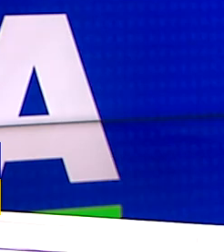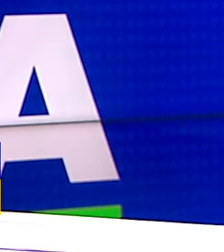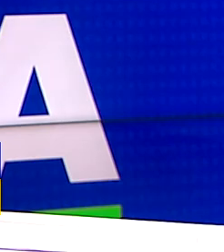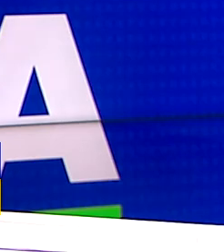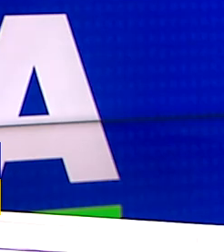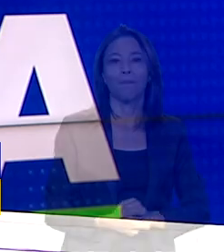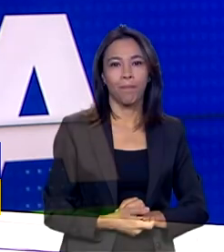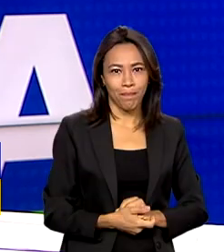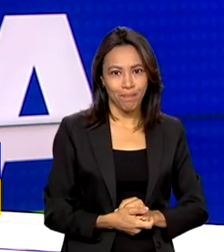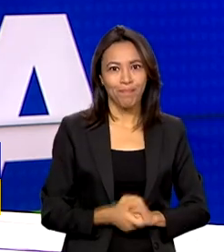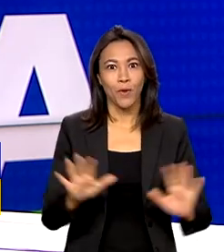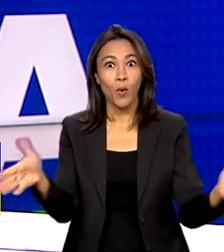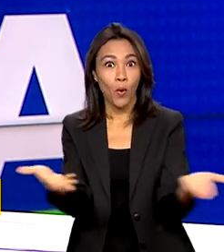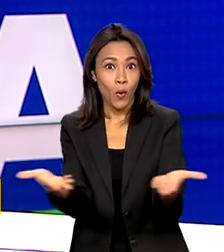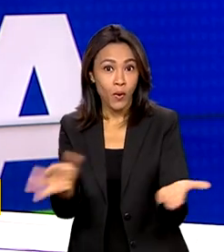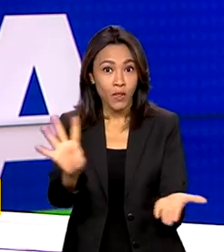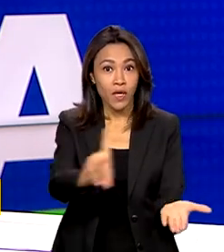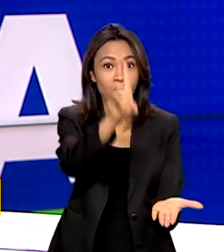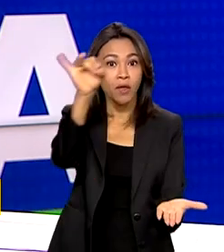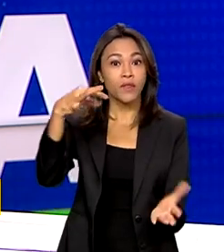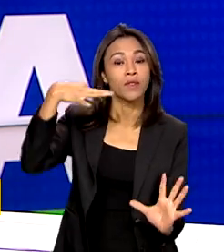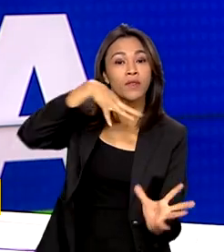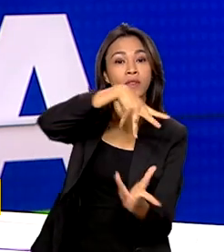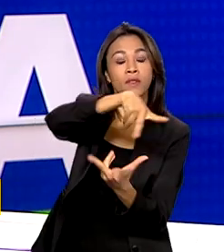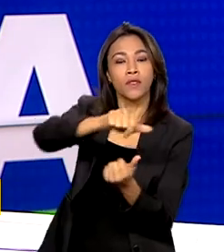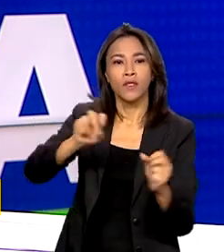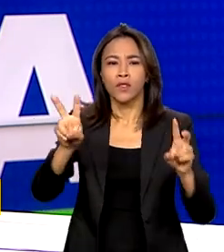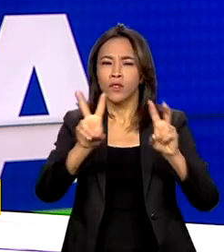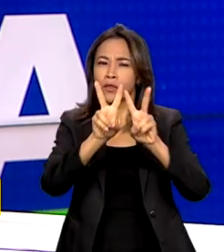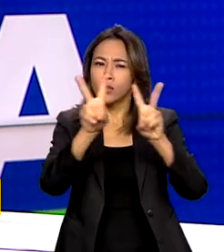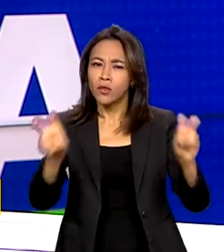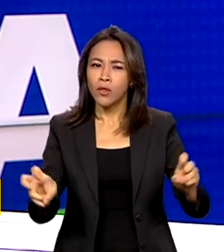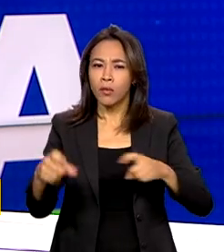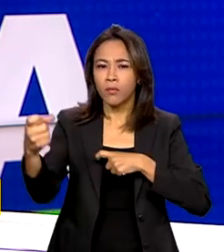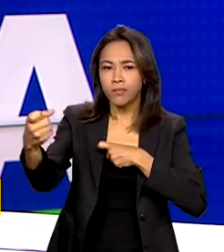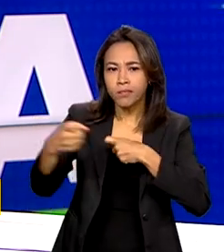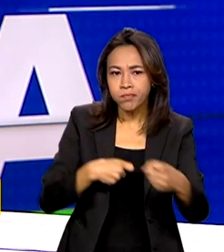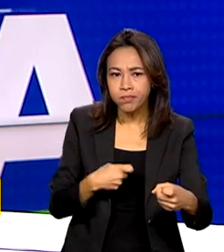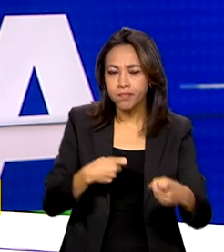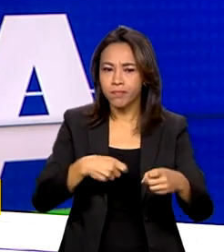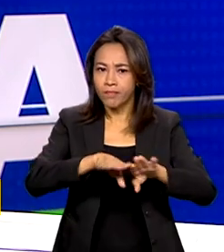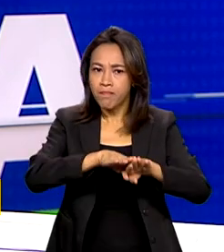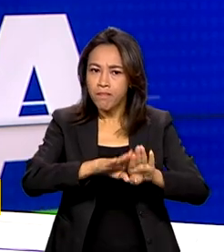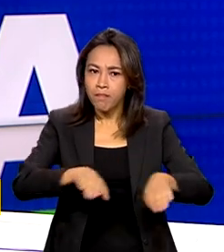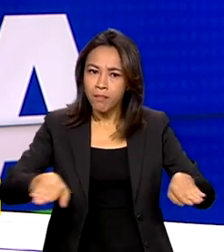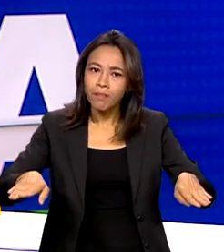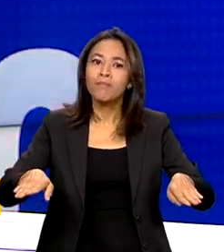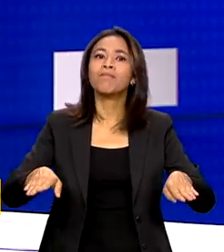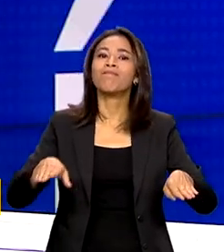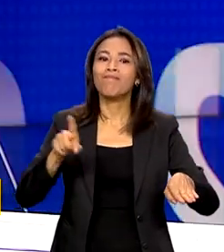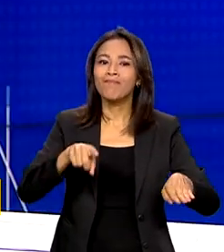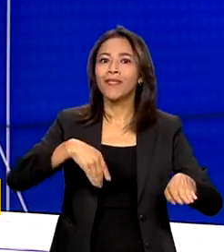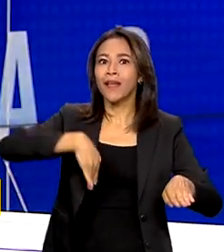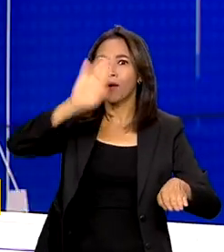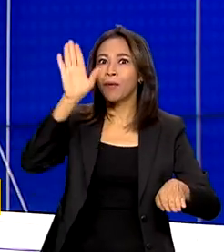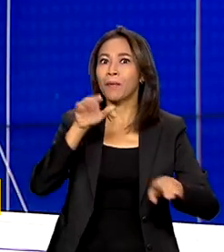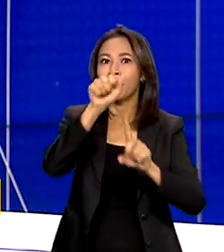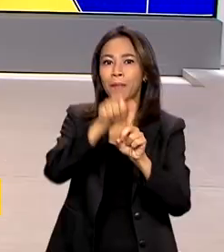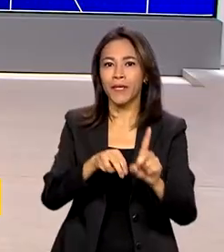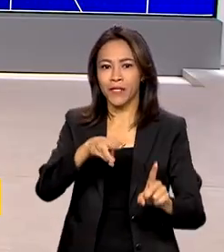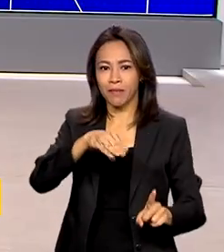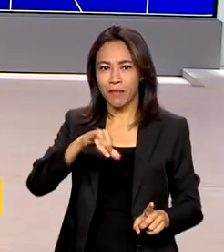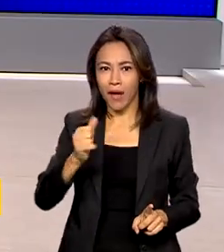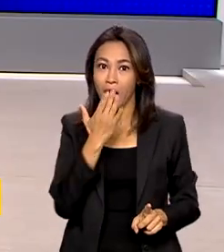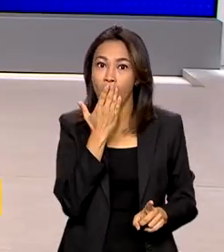E hoje é o Dia Nacional de Combate à Exploração Sexual contra Menores, mais conhecido como Maio Laranja.